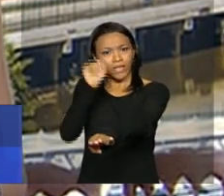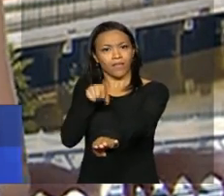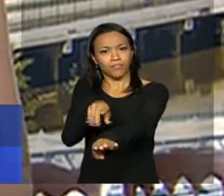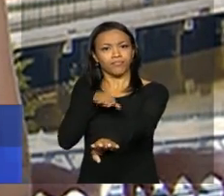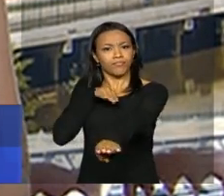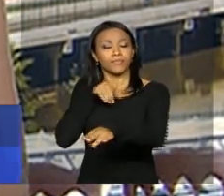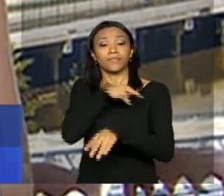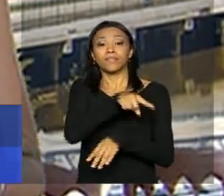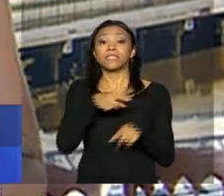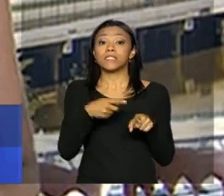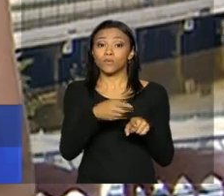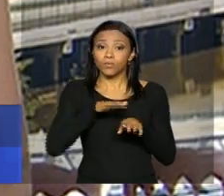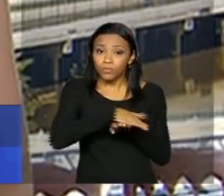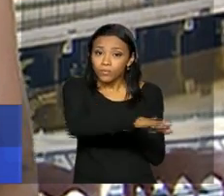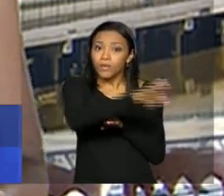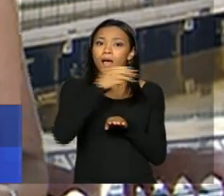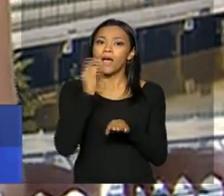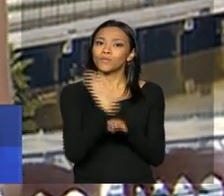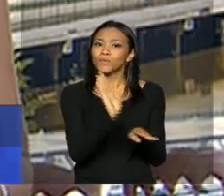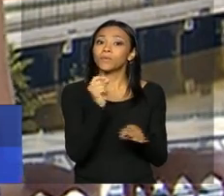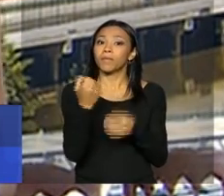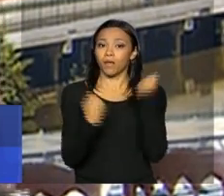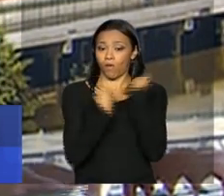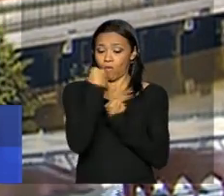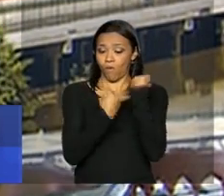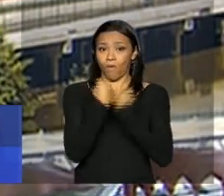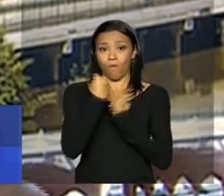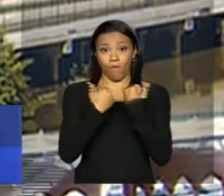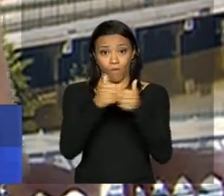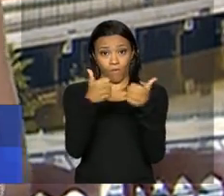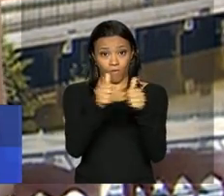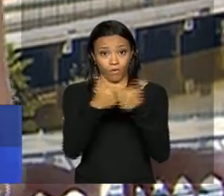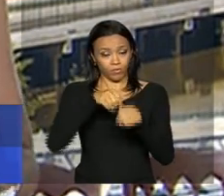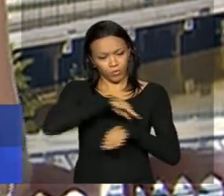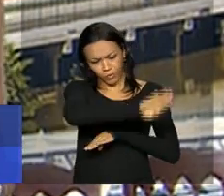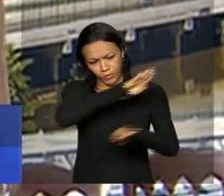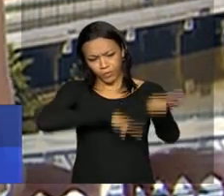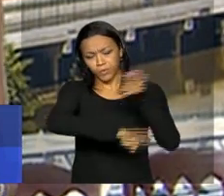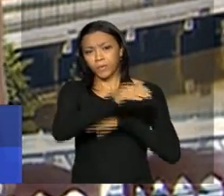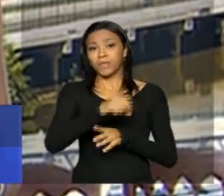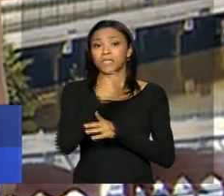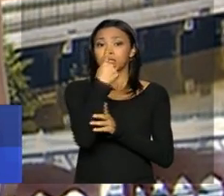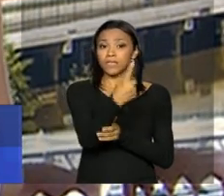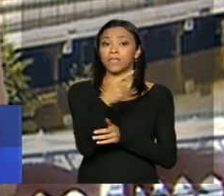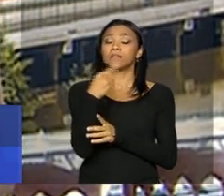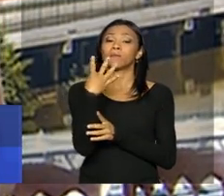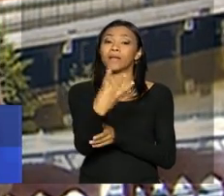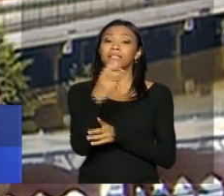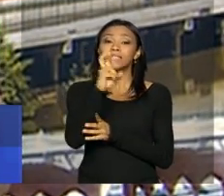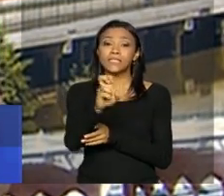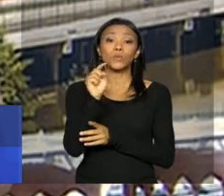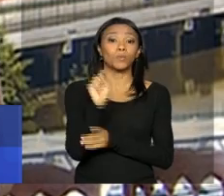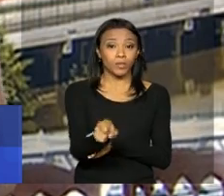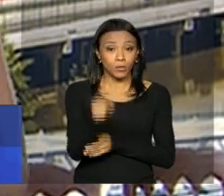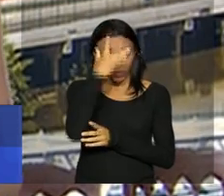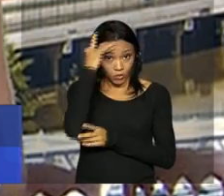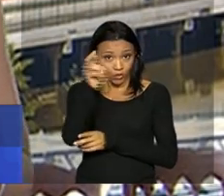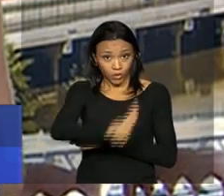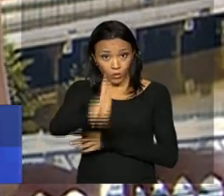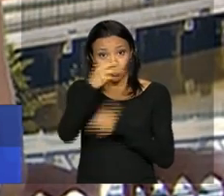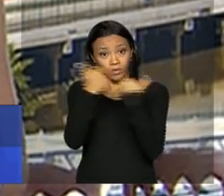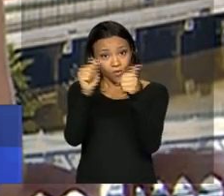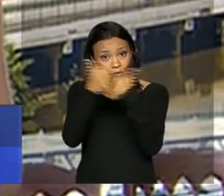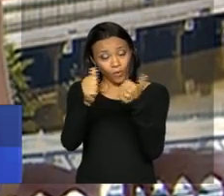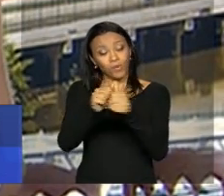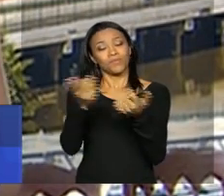ampliar a rede de vias exclusivas para ônibus na cidade. Segundo a Prefeitura, 145 mil usuários do transporte coletivo na capital